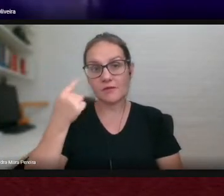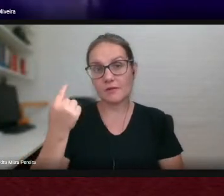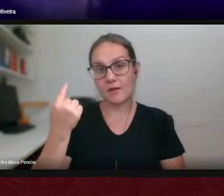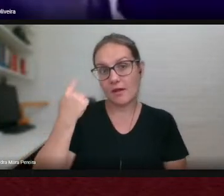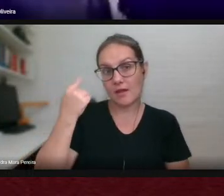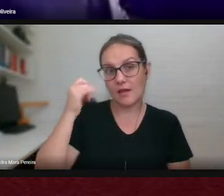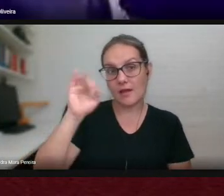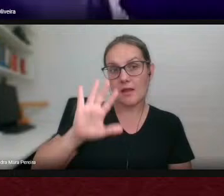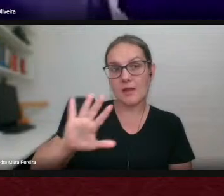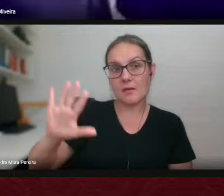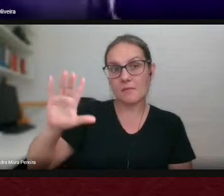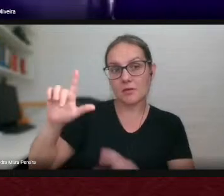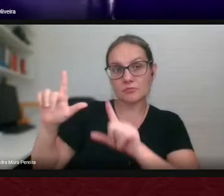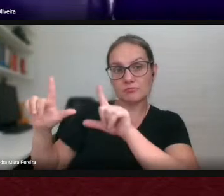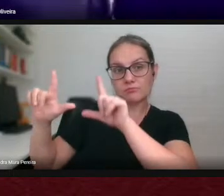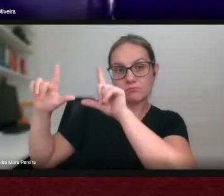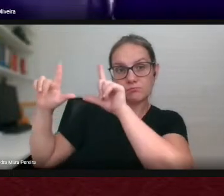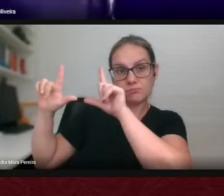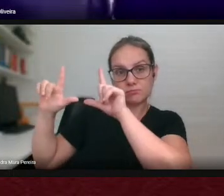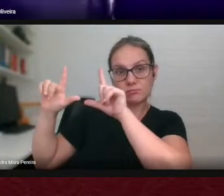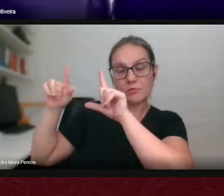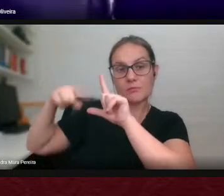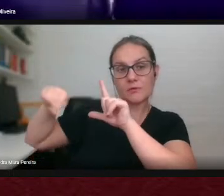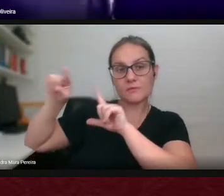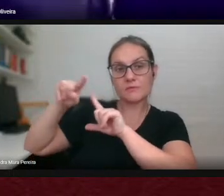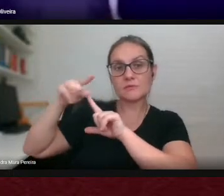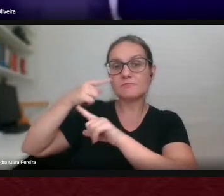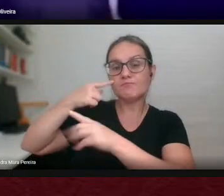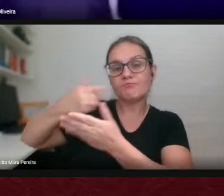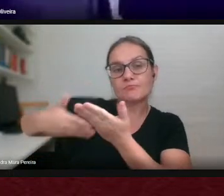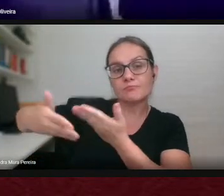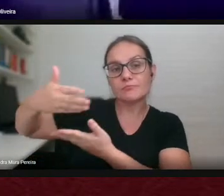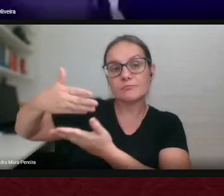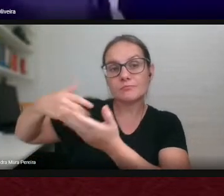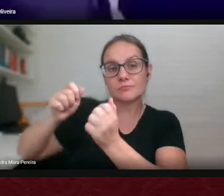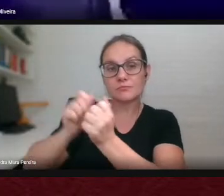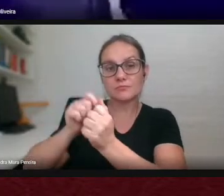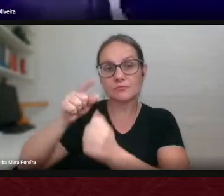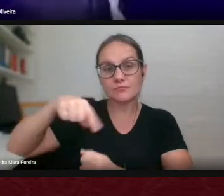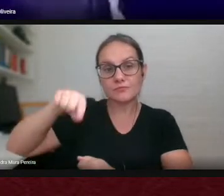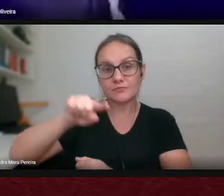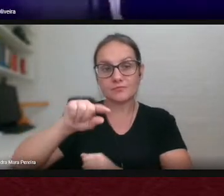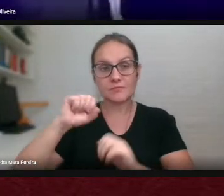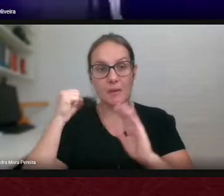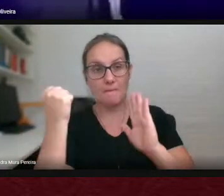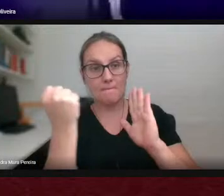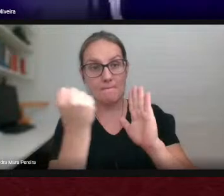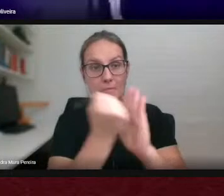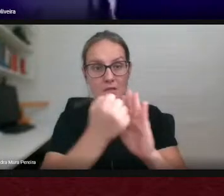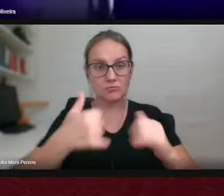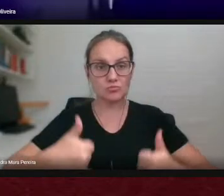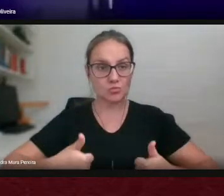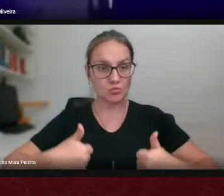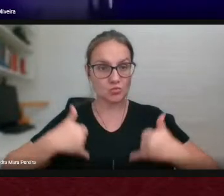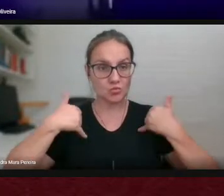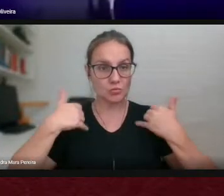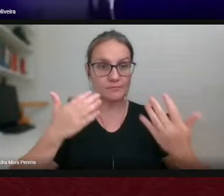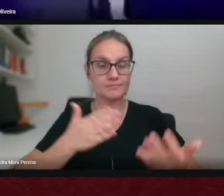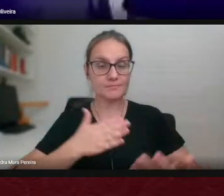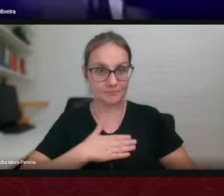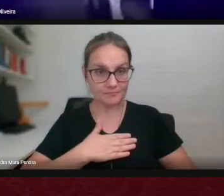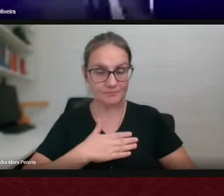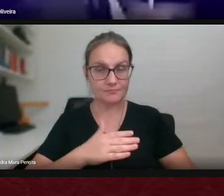cuidadosamente coloquei para socializar com vocês esse emblema que me dá muito orgulho né e